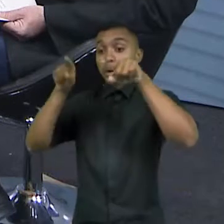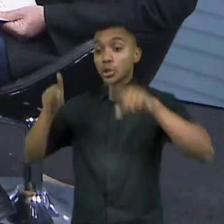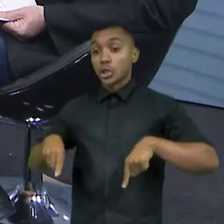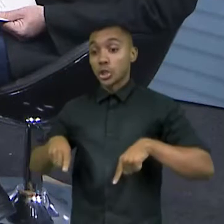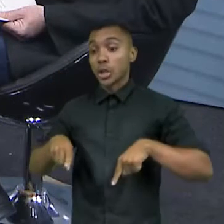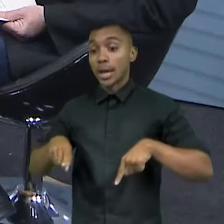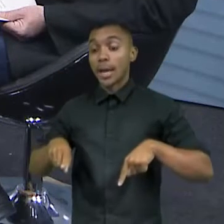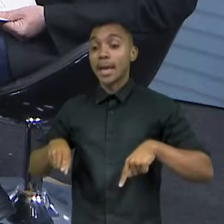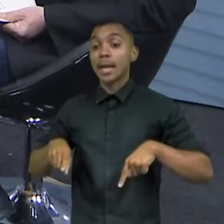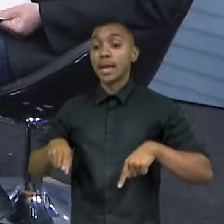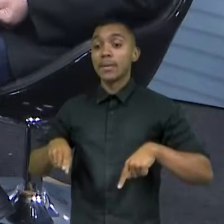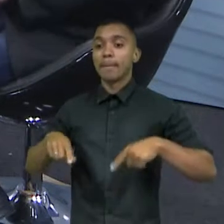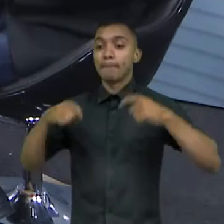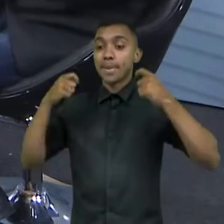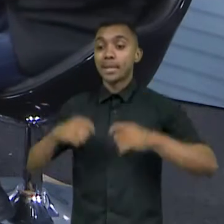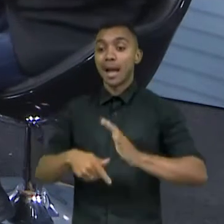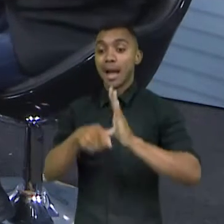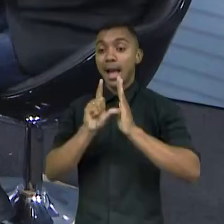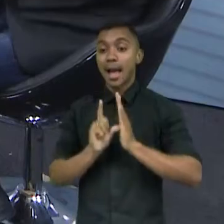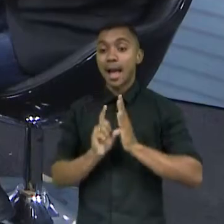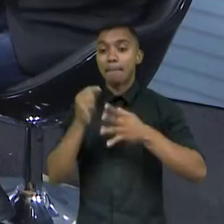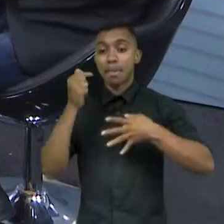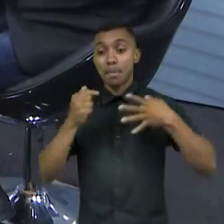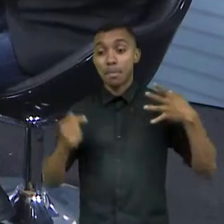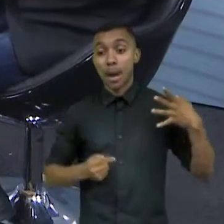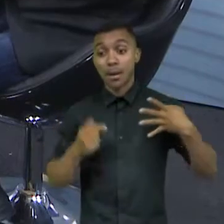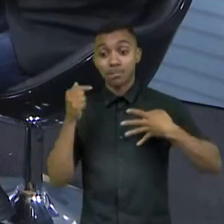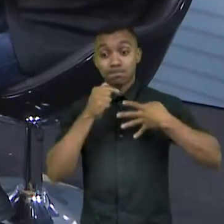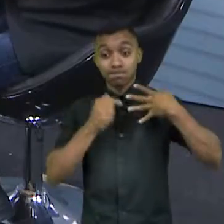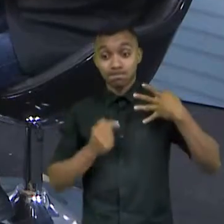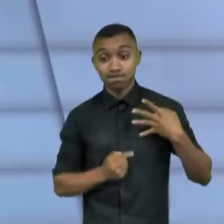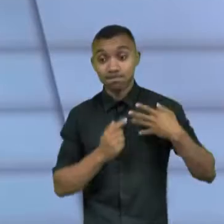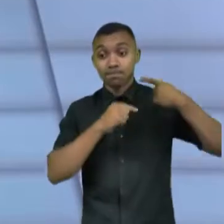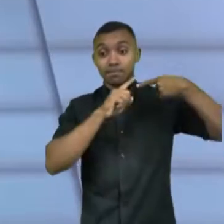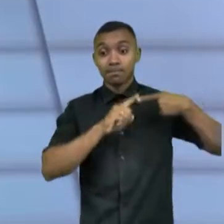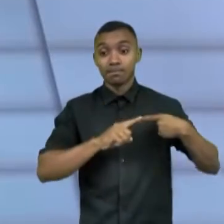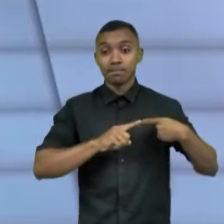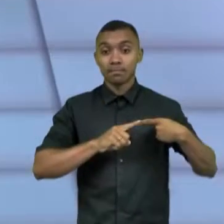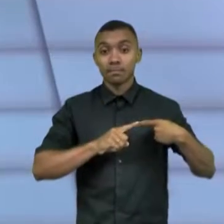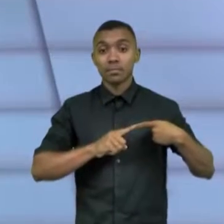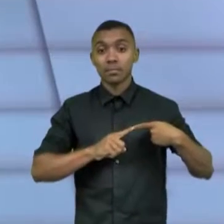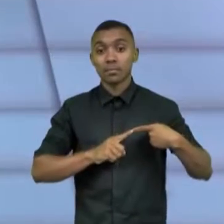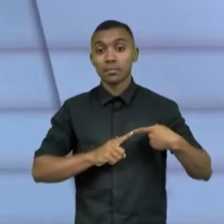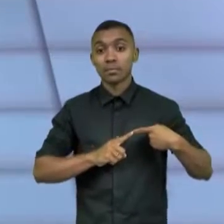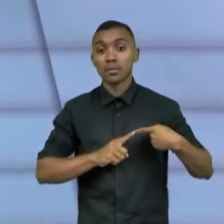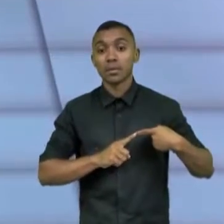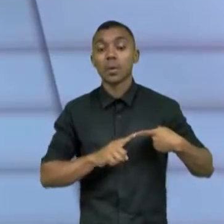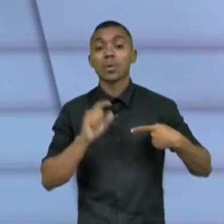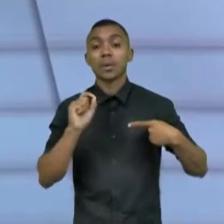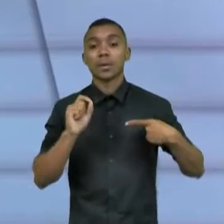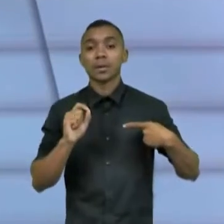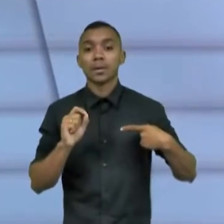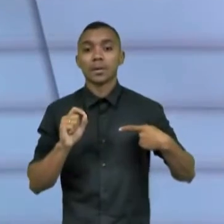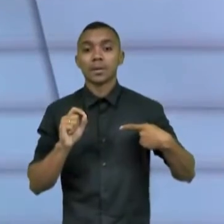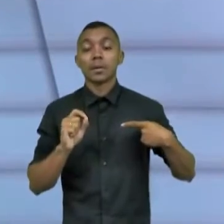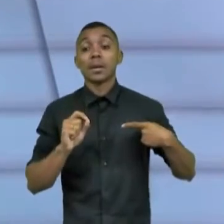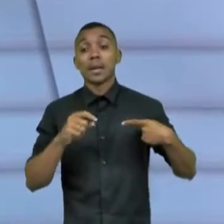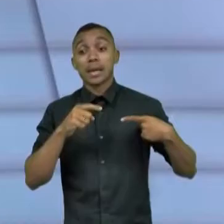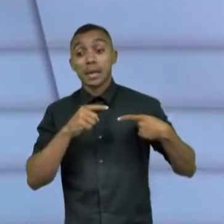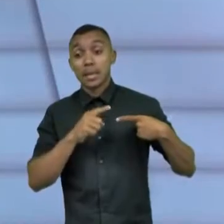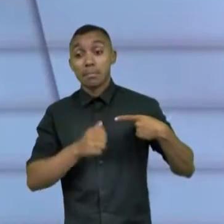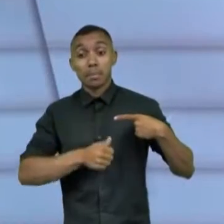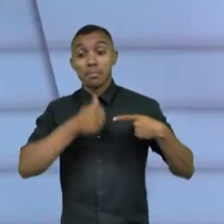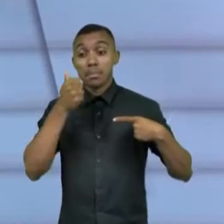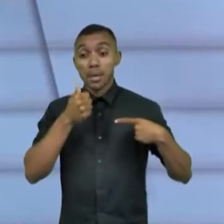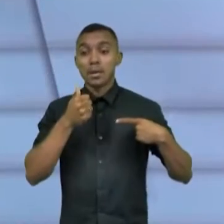a quatro critérios, essencialmente. Primeiro, eles têm que nascer ou existir, pode pivotar, mas existir com a intenção de